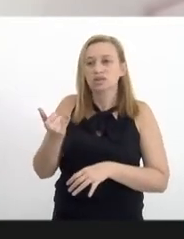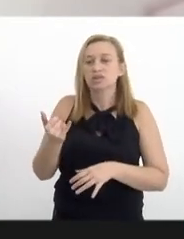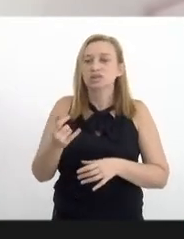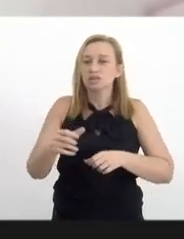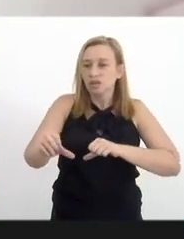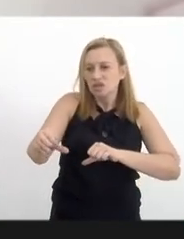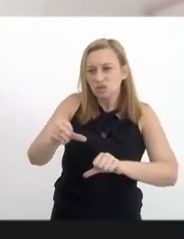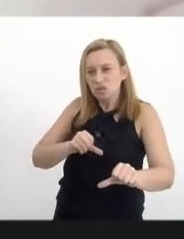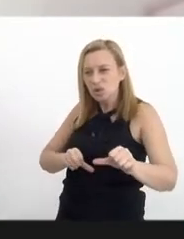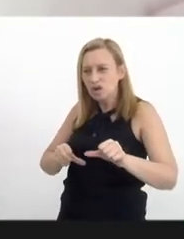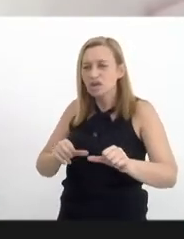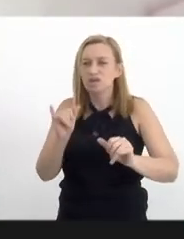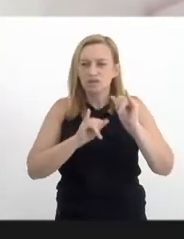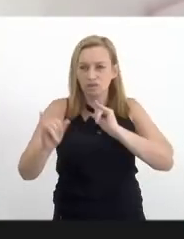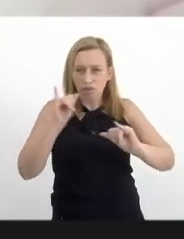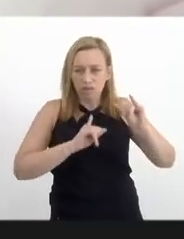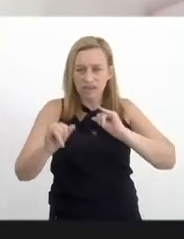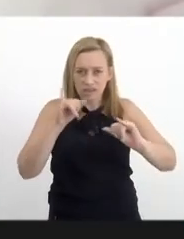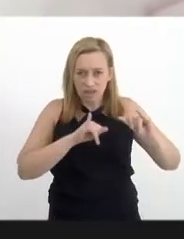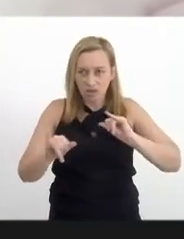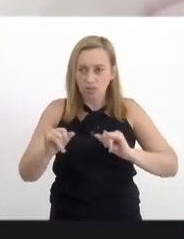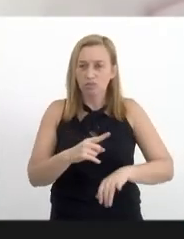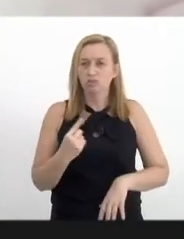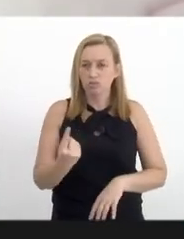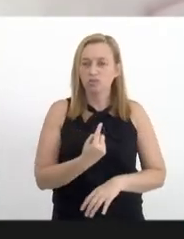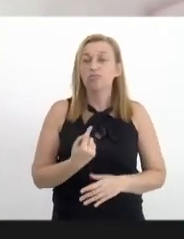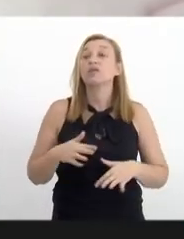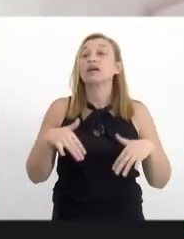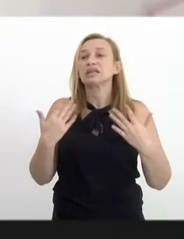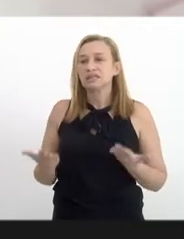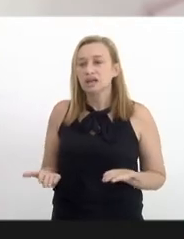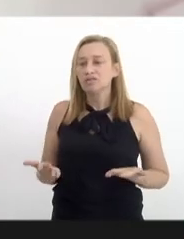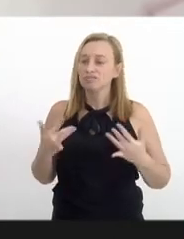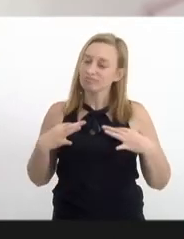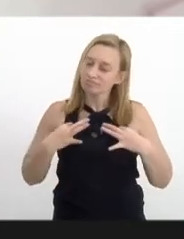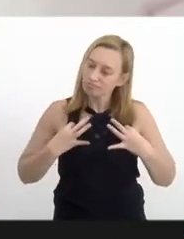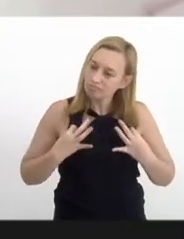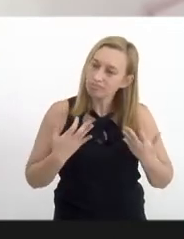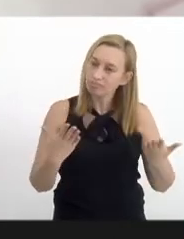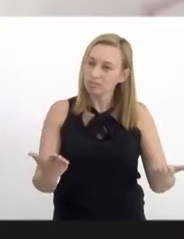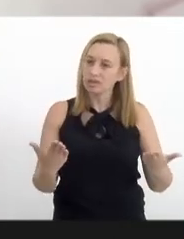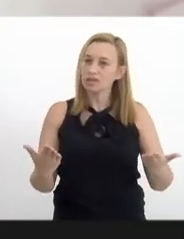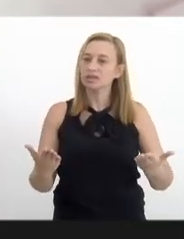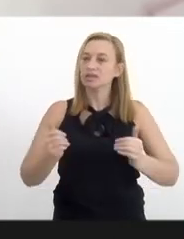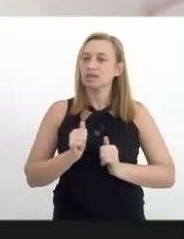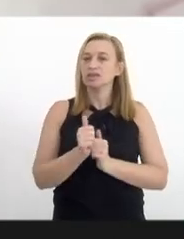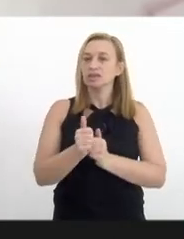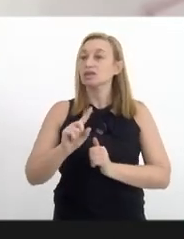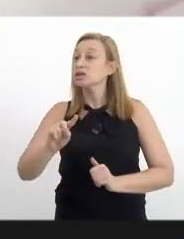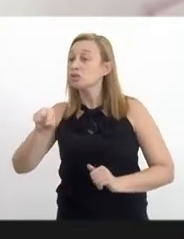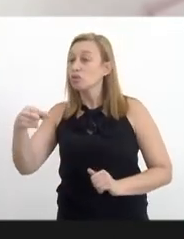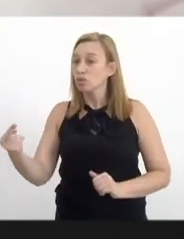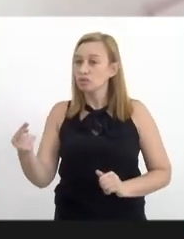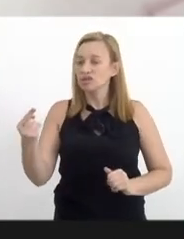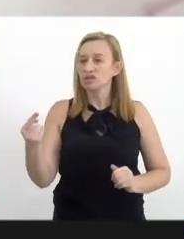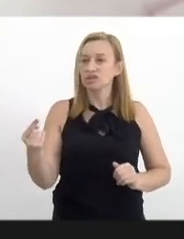troca dessas informações conosco. Então, coloco-me à disposição aí para dar seguimento em outras